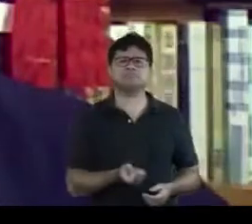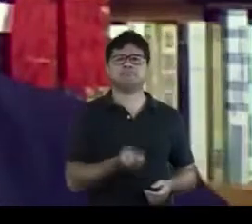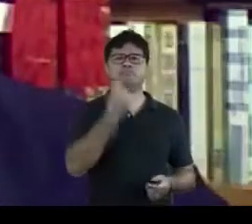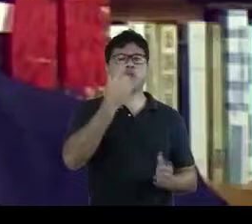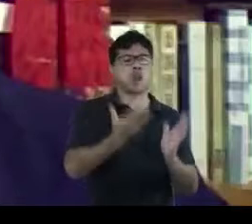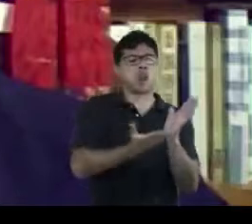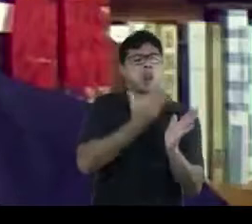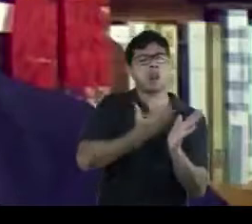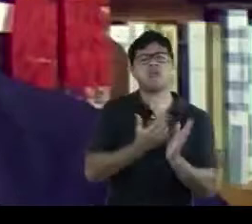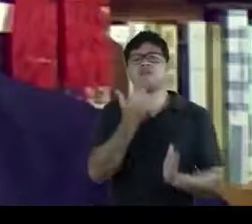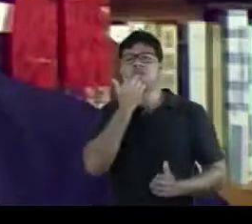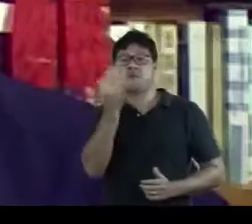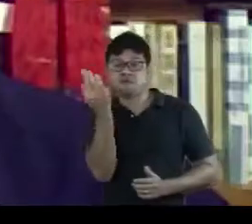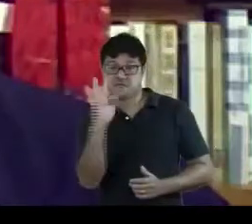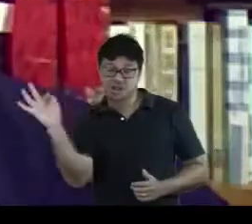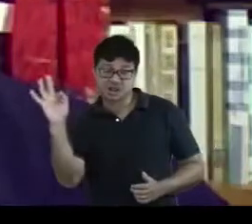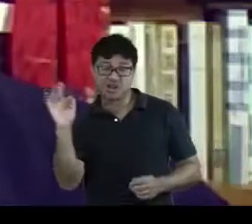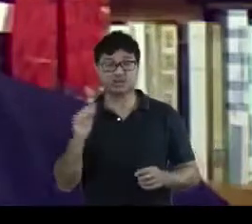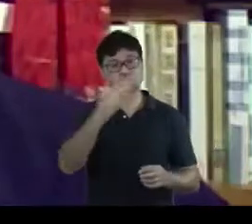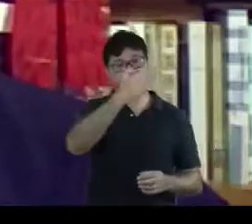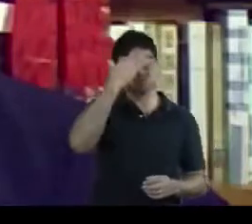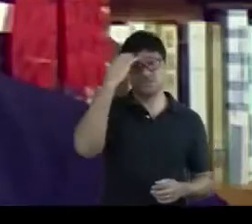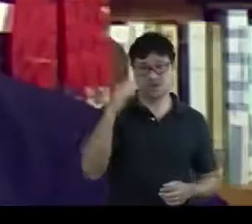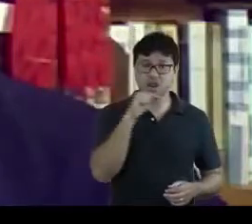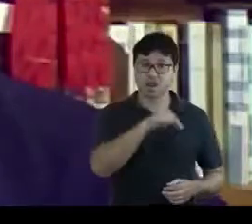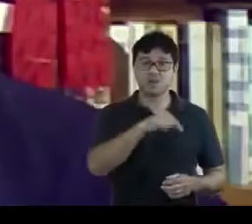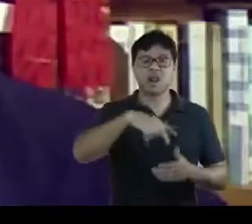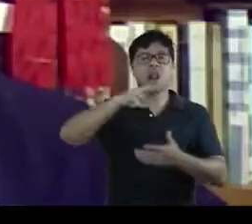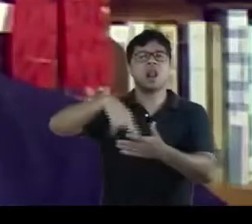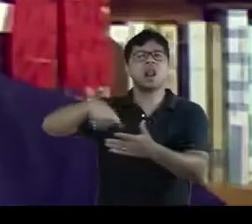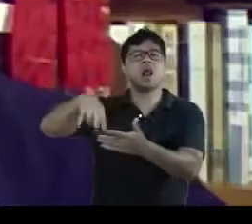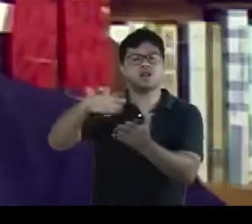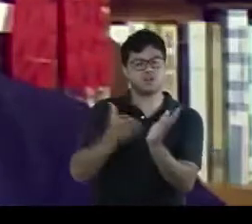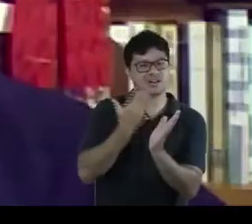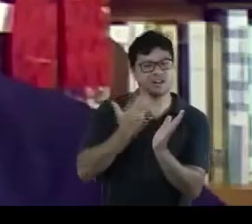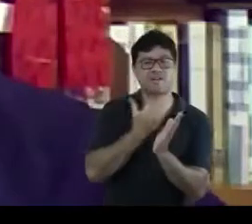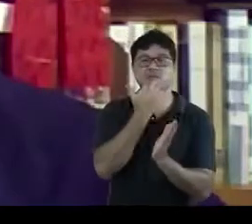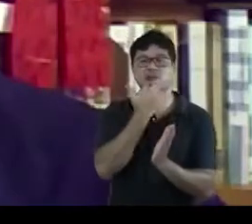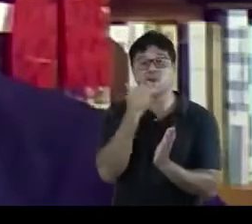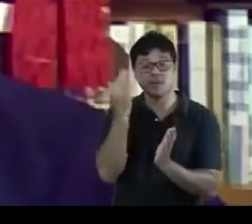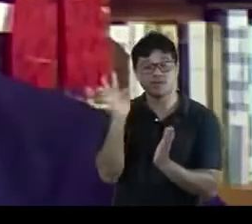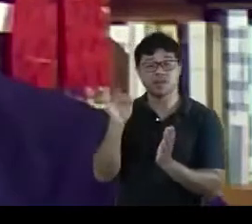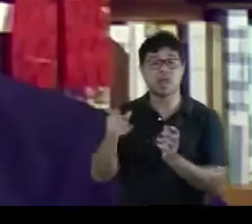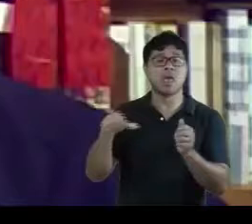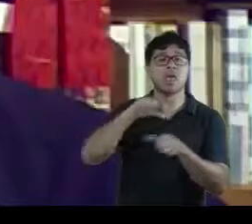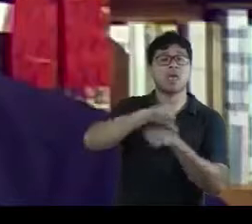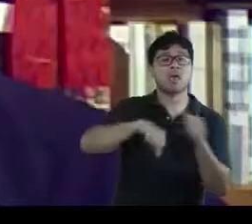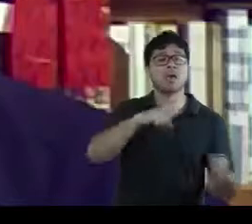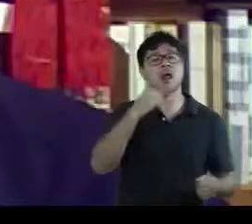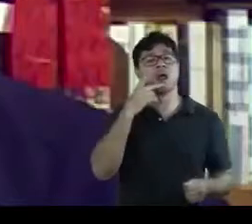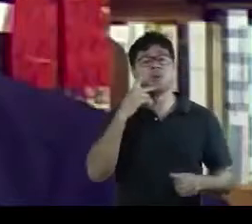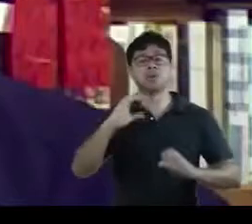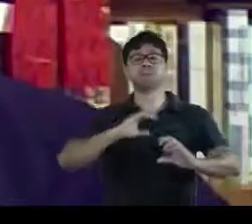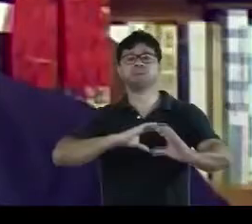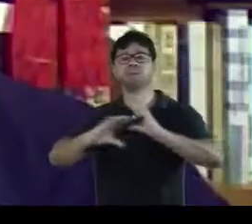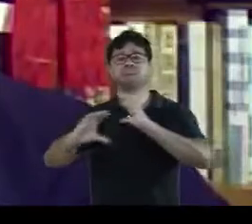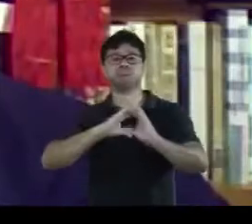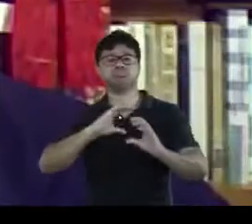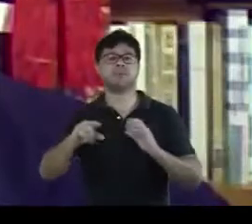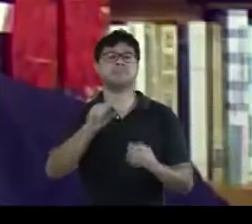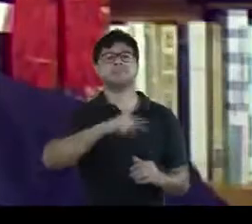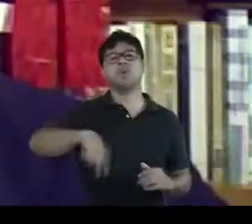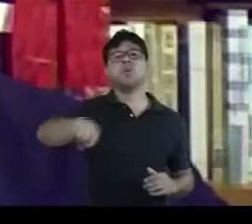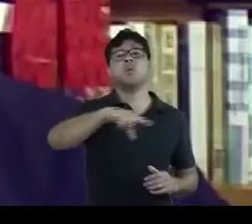edição de livros em francês, uma vez que boa parte dos leitores desses livros vivia em situação comunicacional